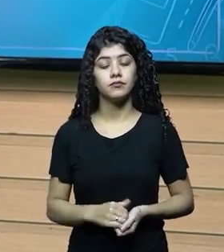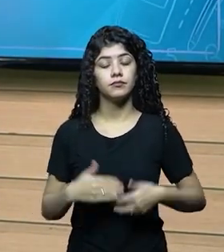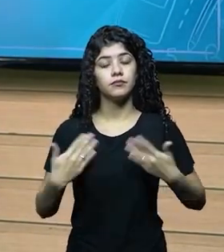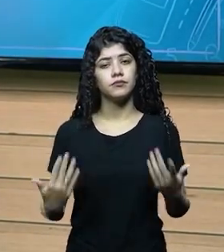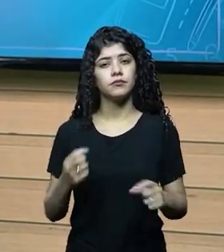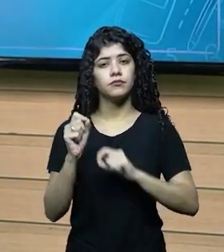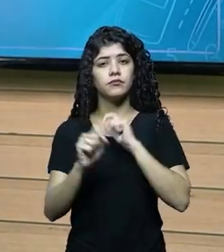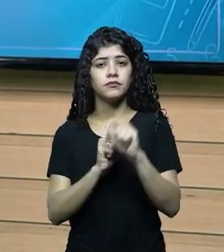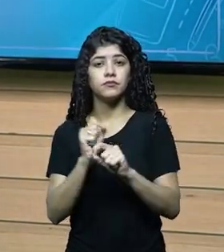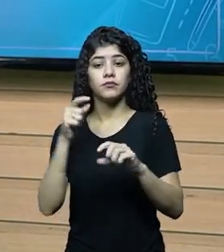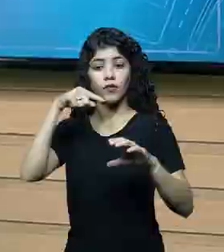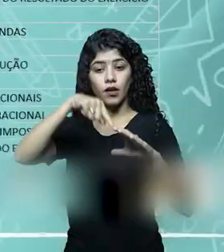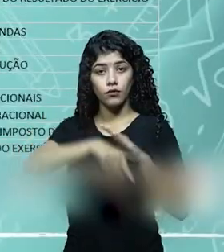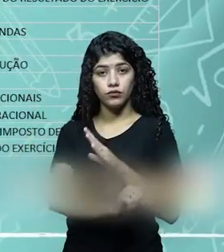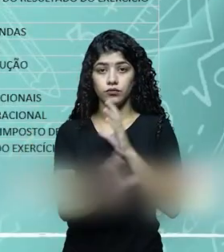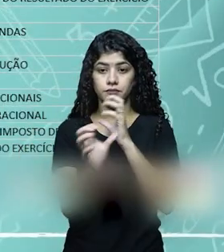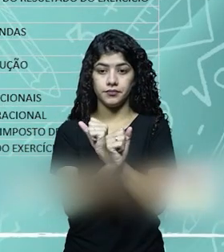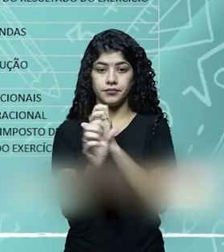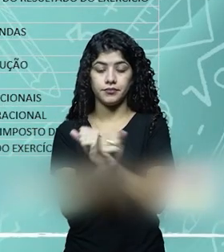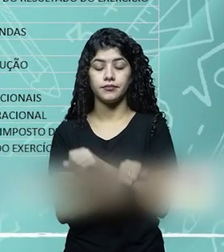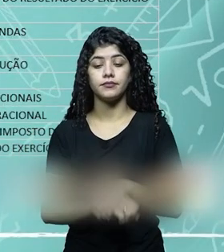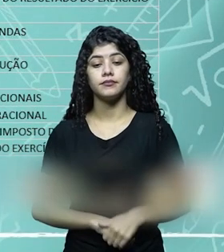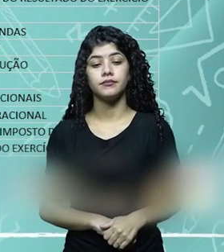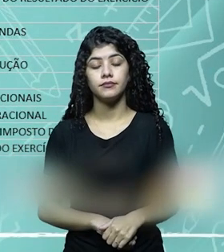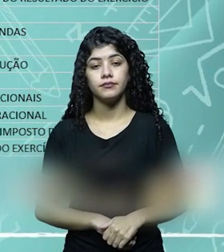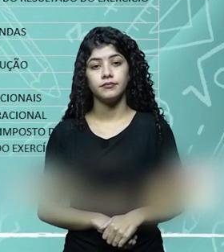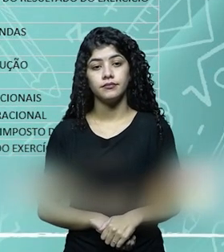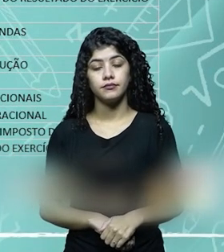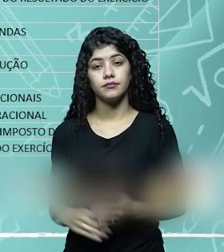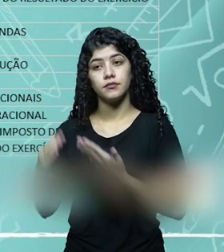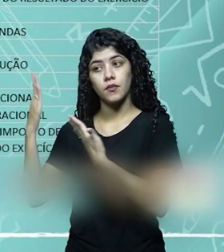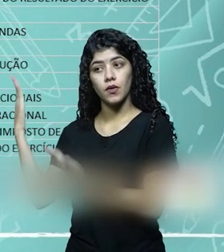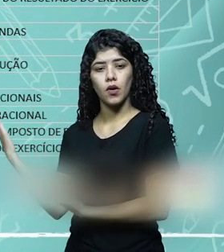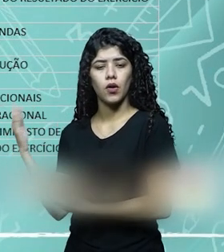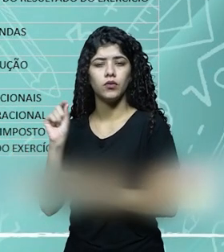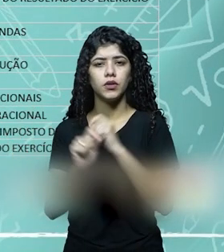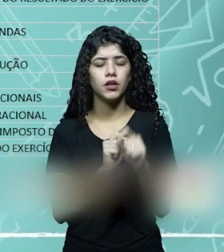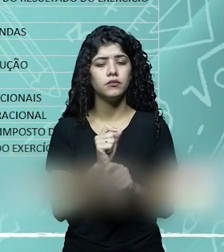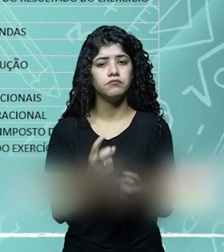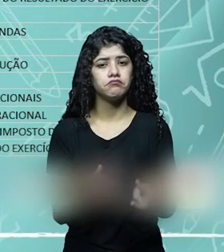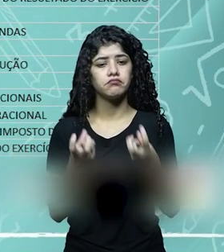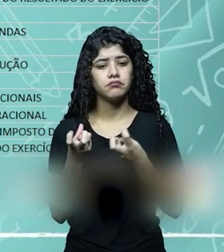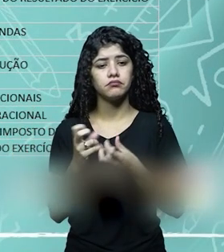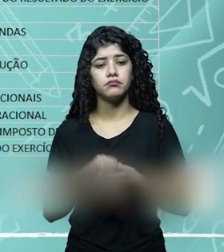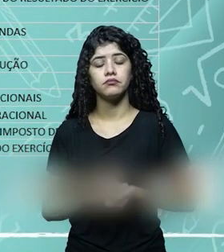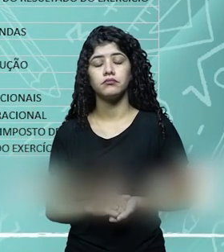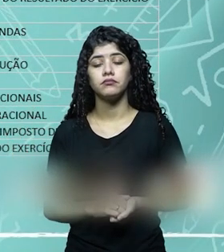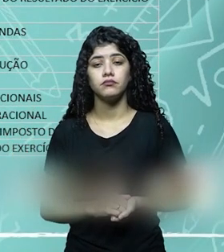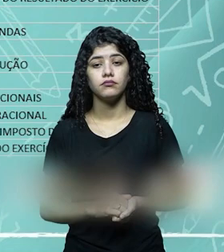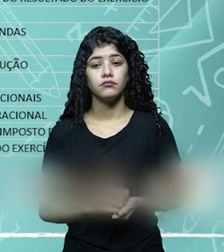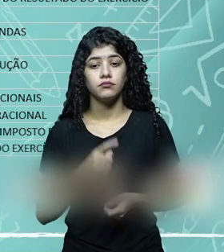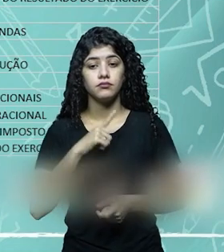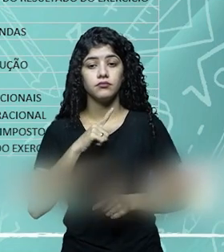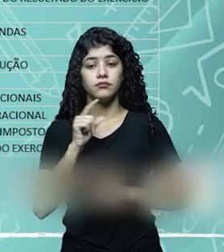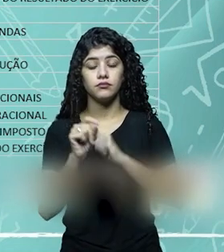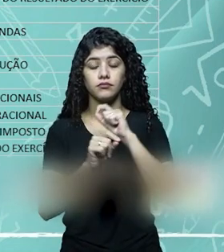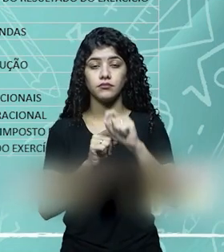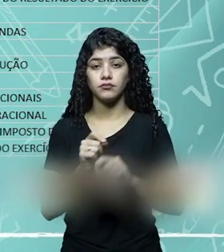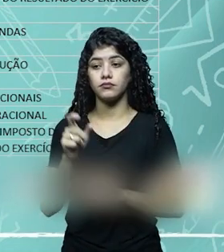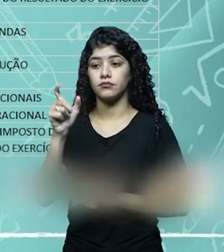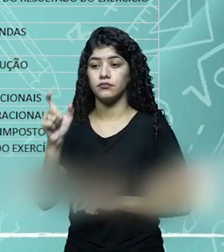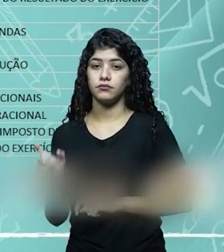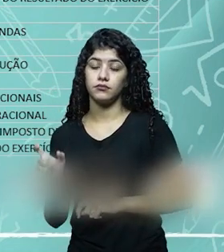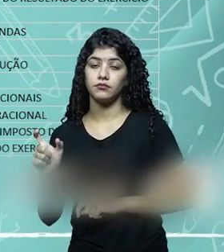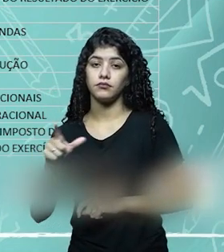um pouco mais sobre essa contabilidade. Muito bem, reconhecimento de ativos biológicos. Representa a incorporação de um item ao balanço